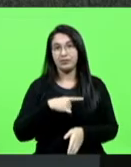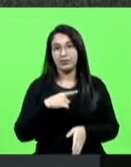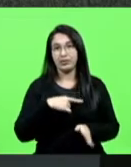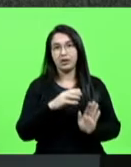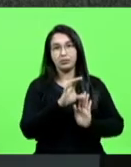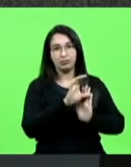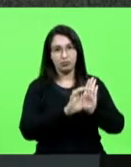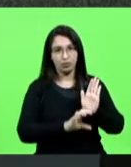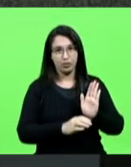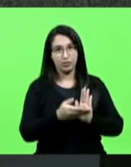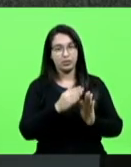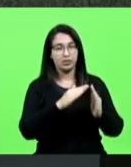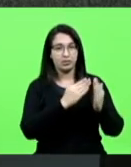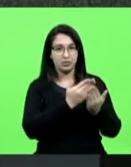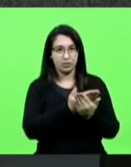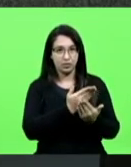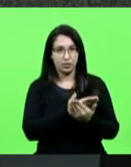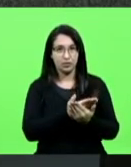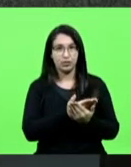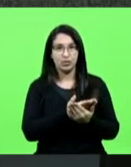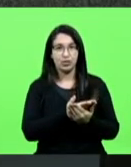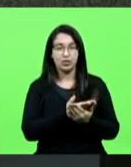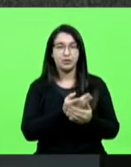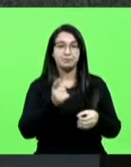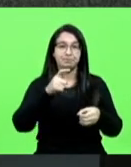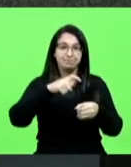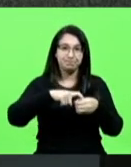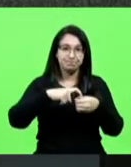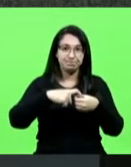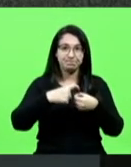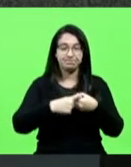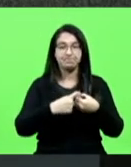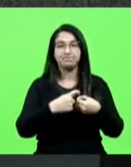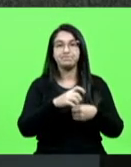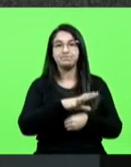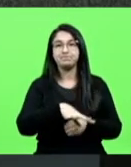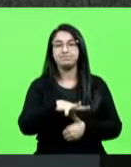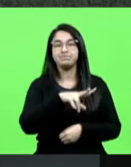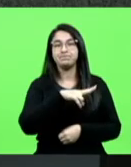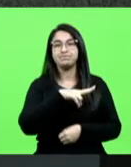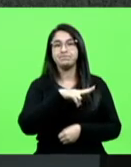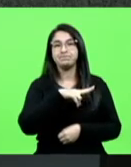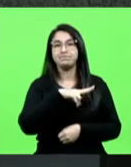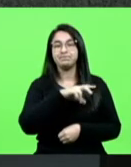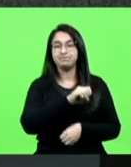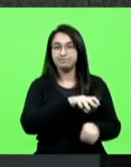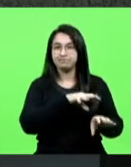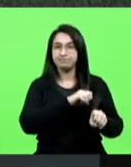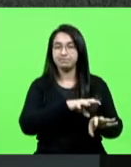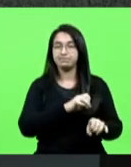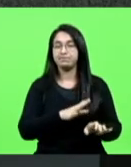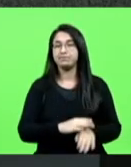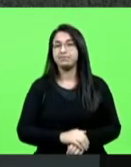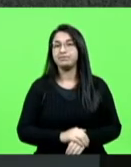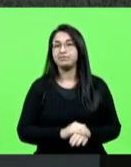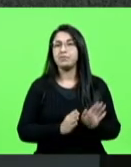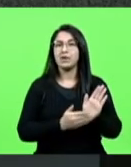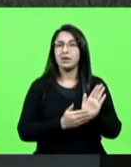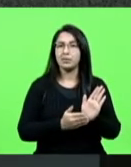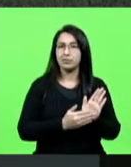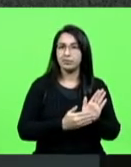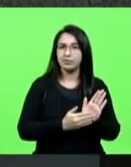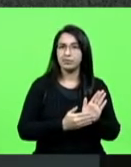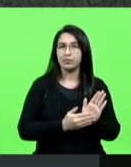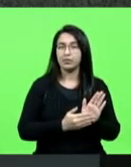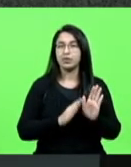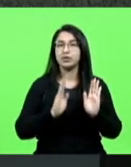das escolas e que integram a Rede Pública Estadual de Ensino, e que a matéria proposta, além de já ser tratada no currículo